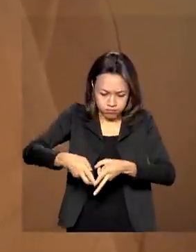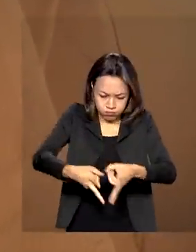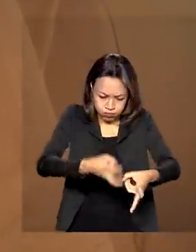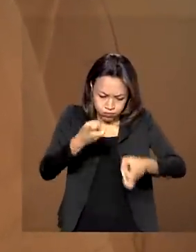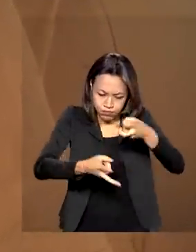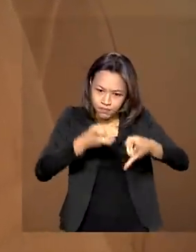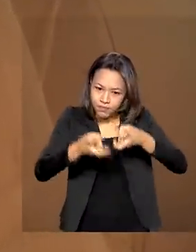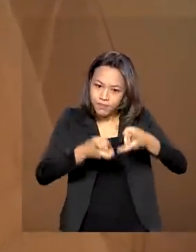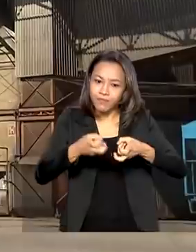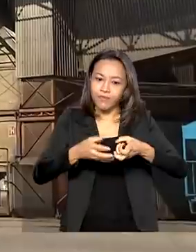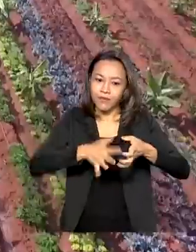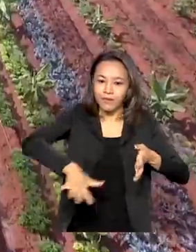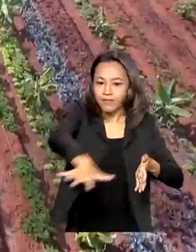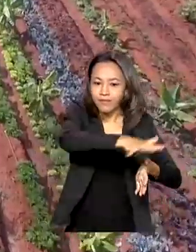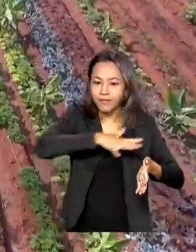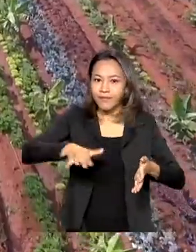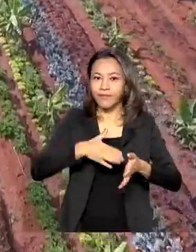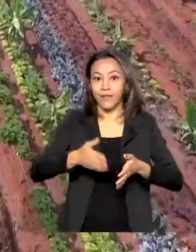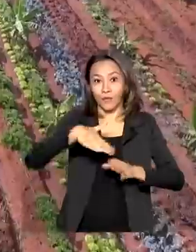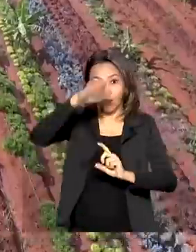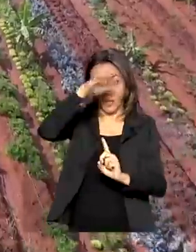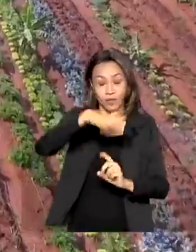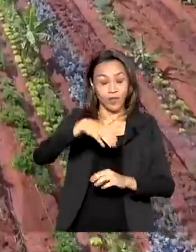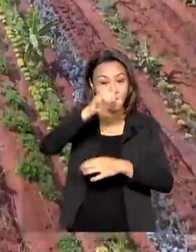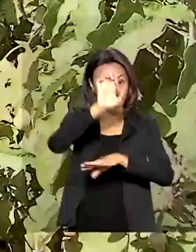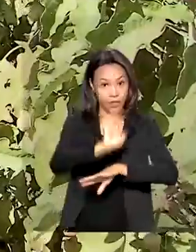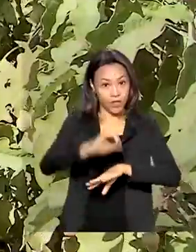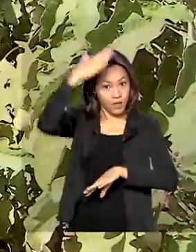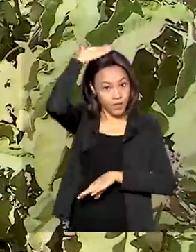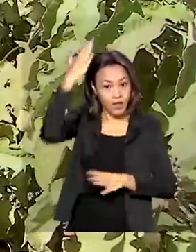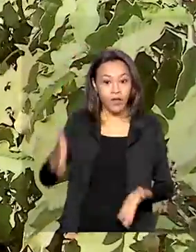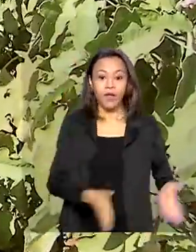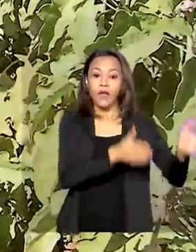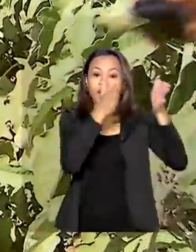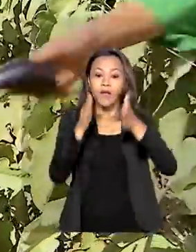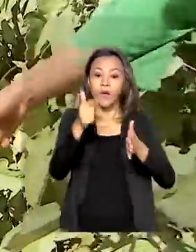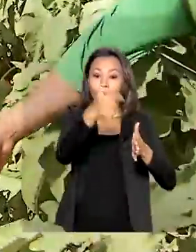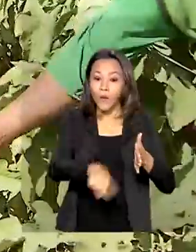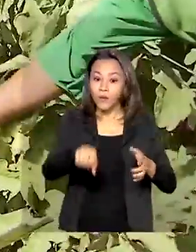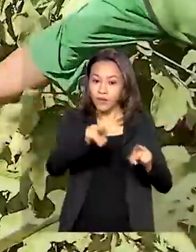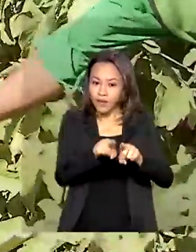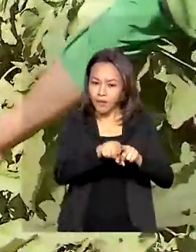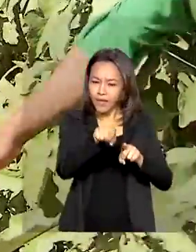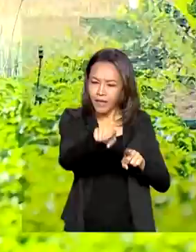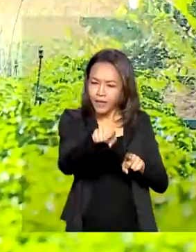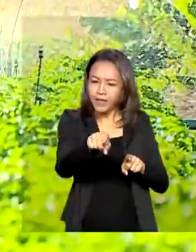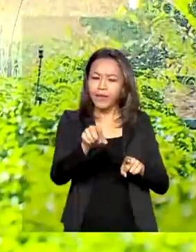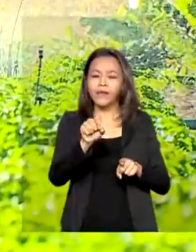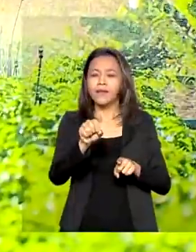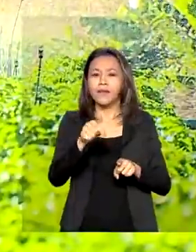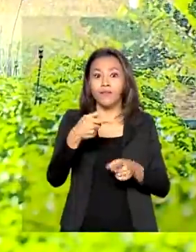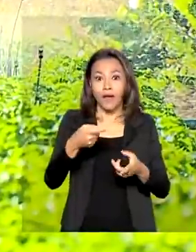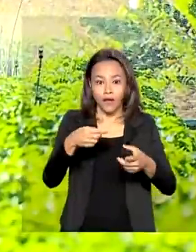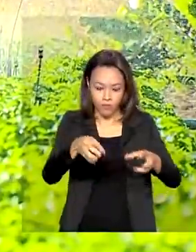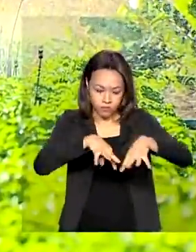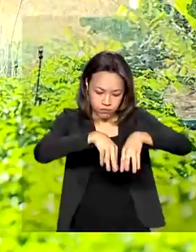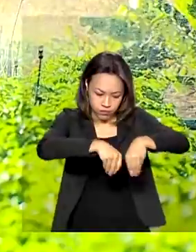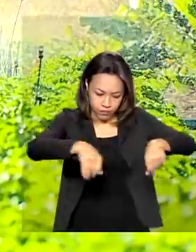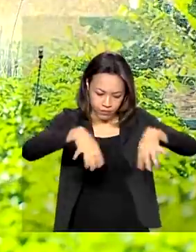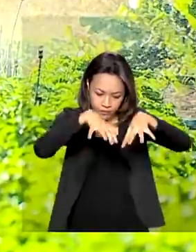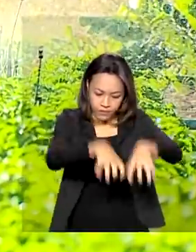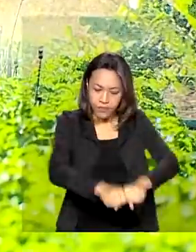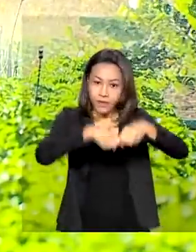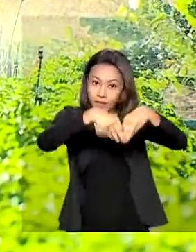carga no Pará. Parceria entre Inca e Prefeituras vai agilizar o processo de regularização de terras. É o